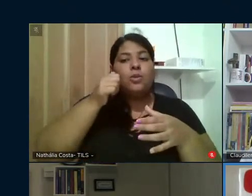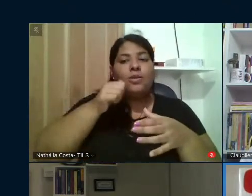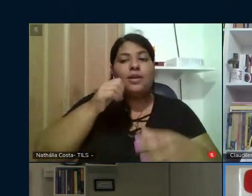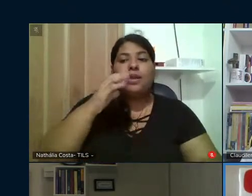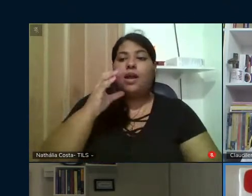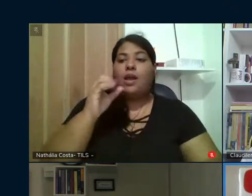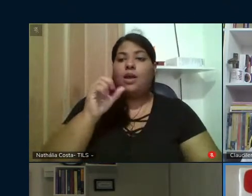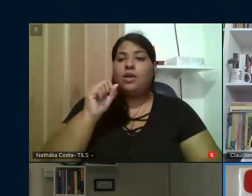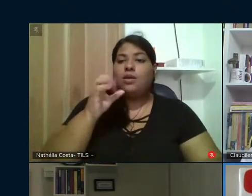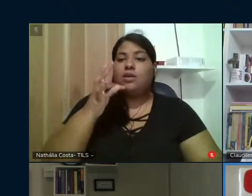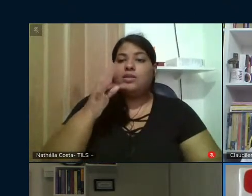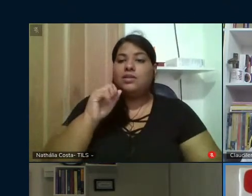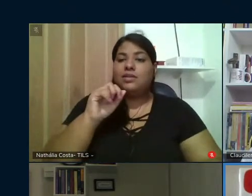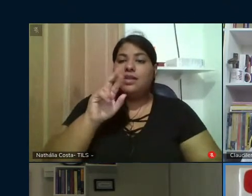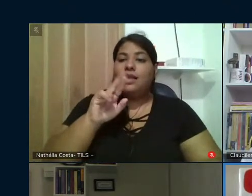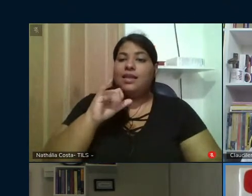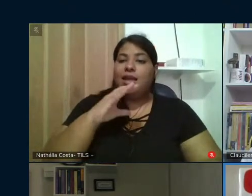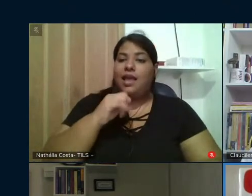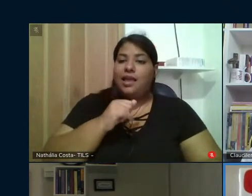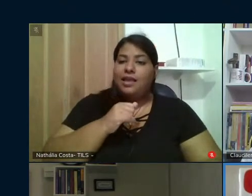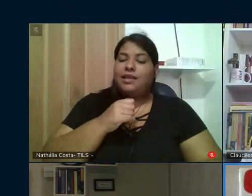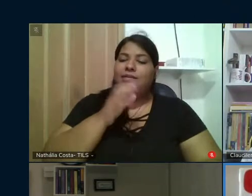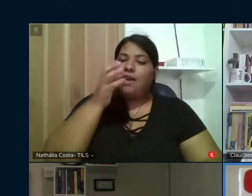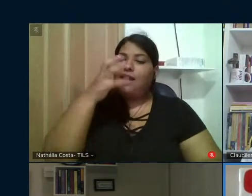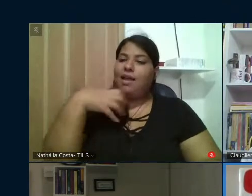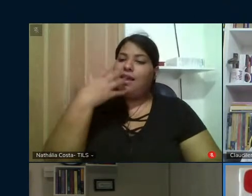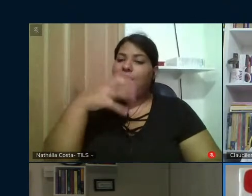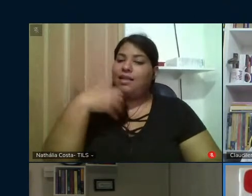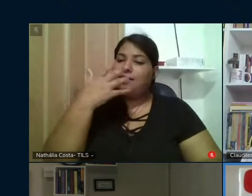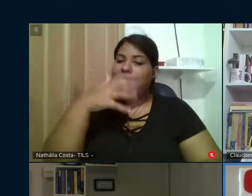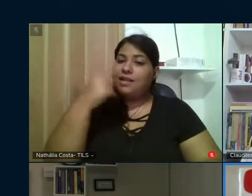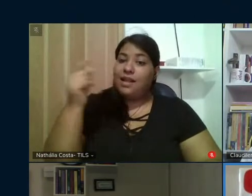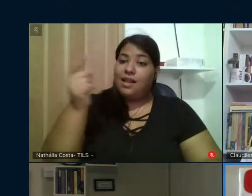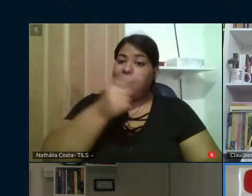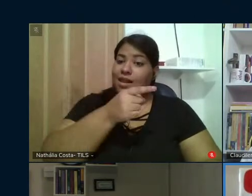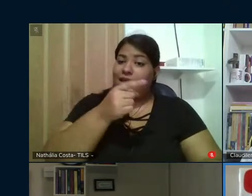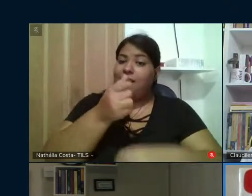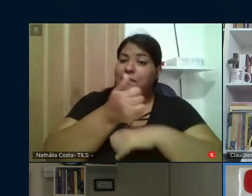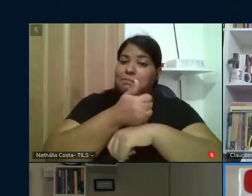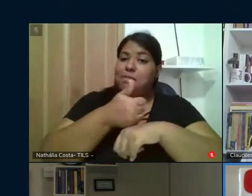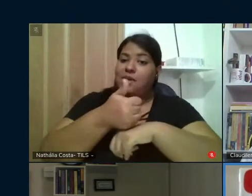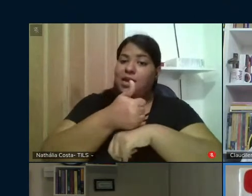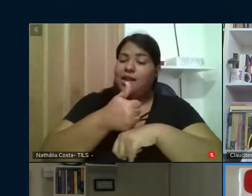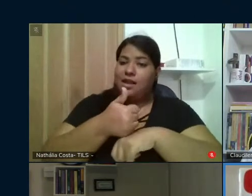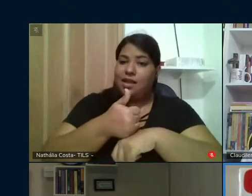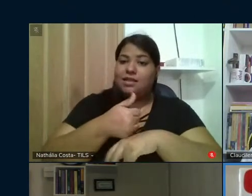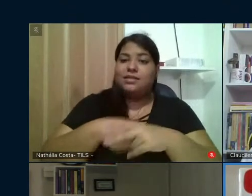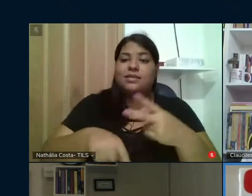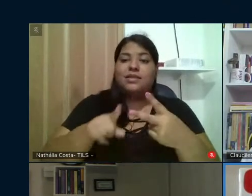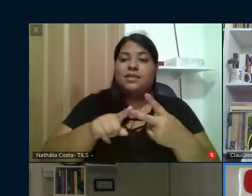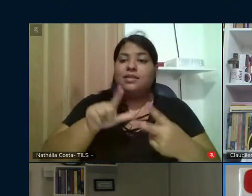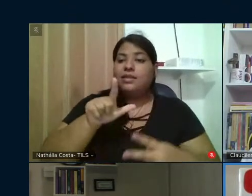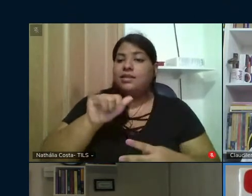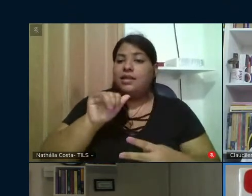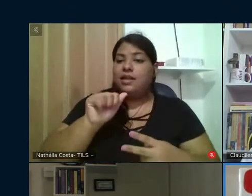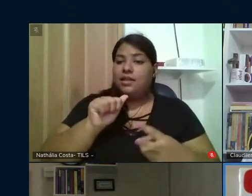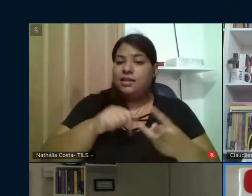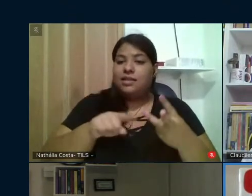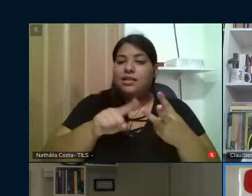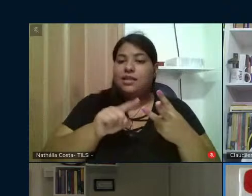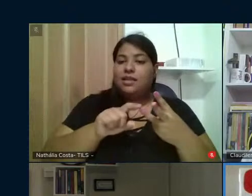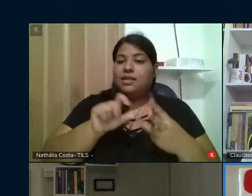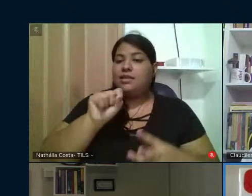Rica, que vai tocar e cantar para a gente em um palco, lá na Praça do Carmo, a Lia de Itamaracau, Silvério Pessoa,